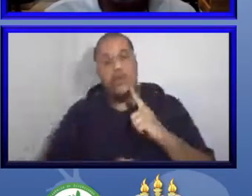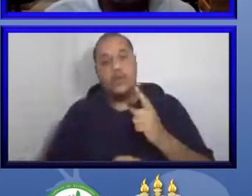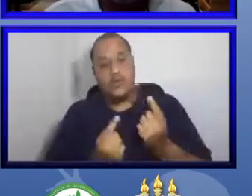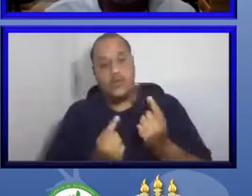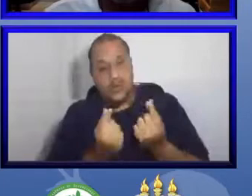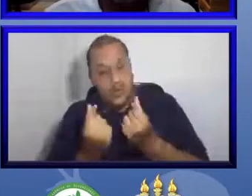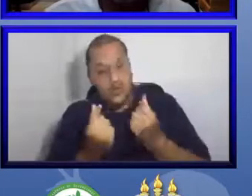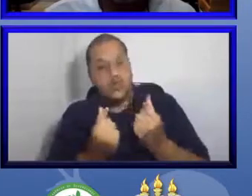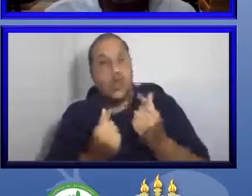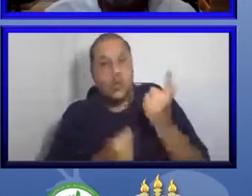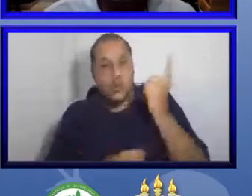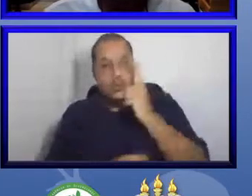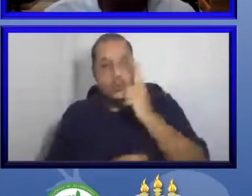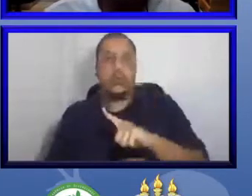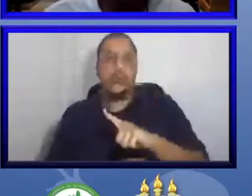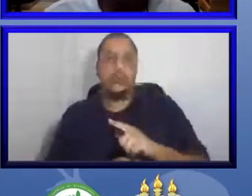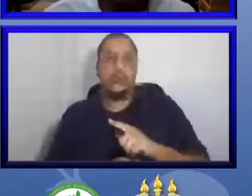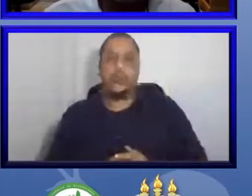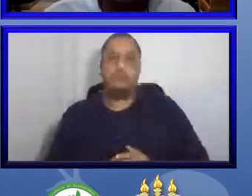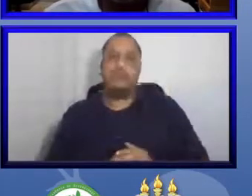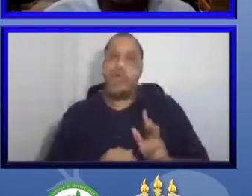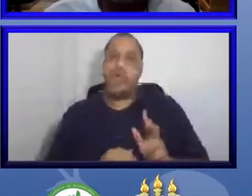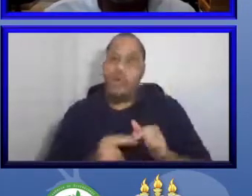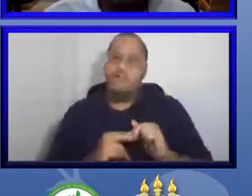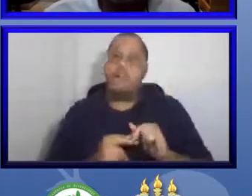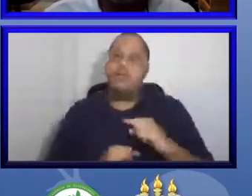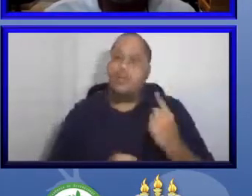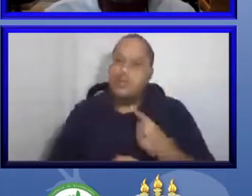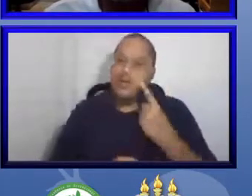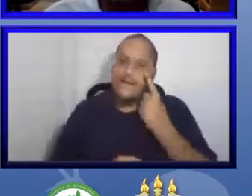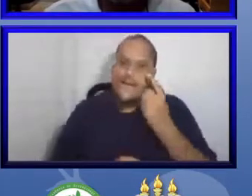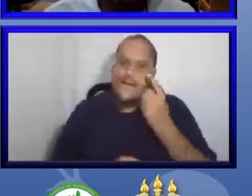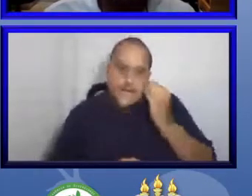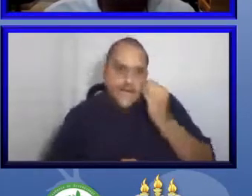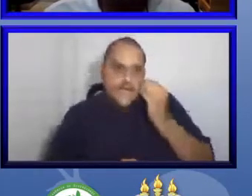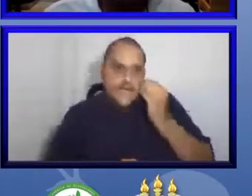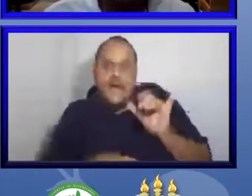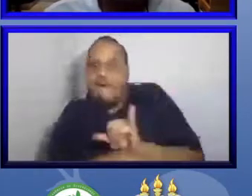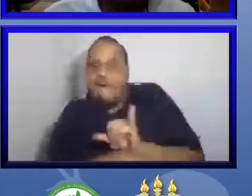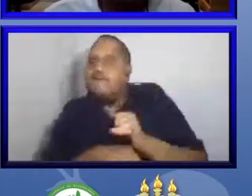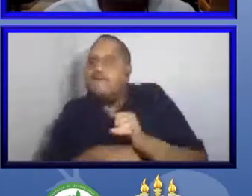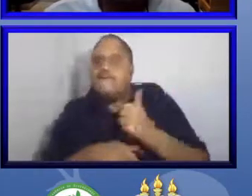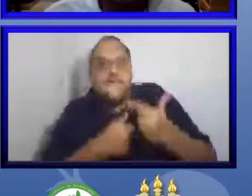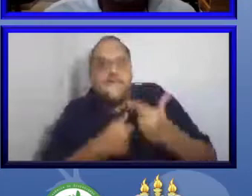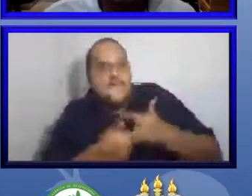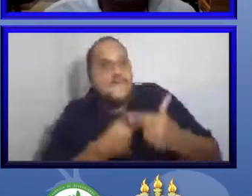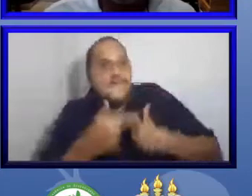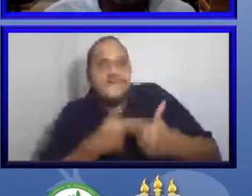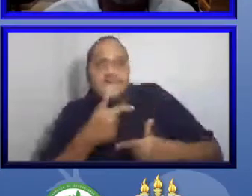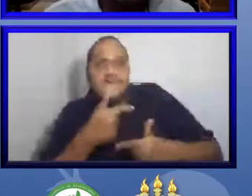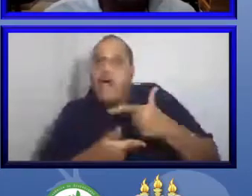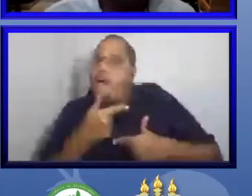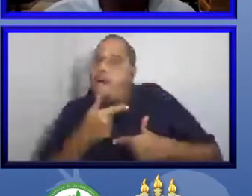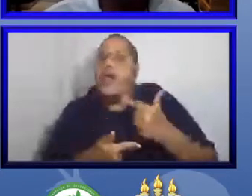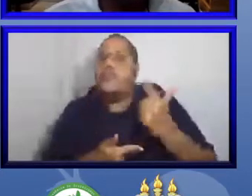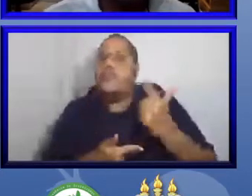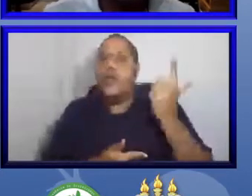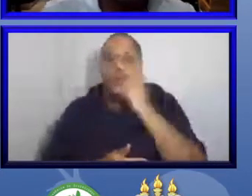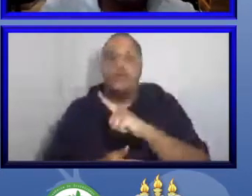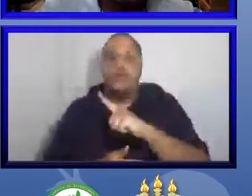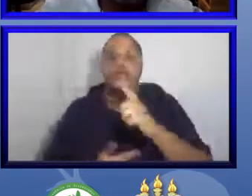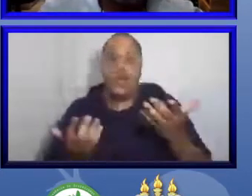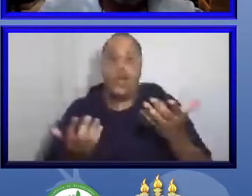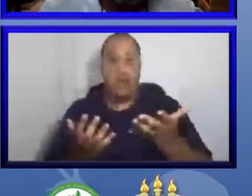correndo atrás para que o mesmo aconteça com a fauna.